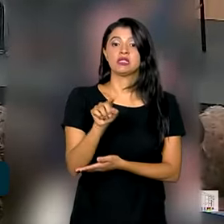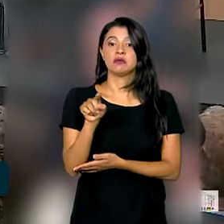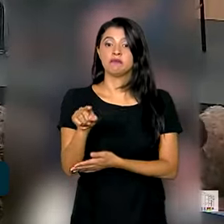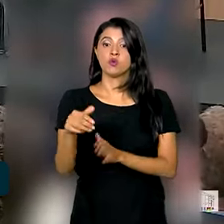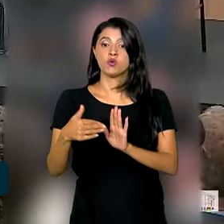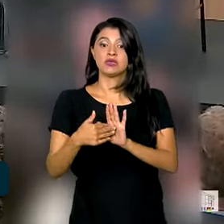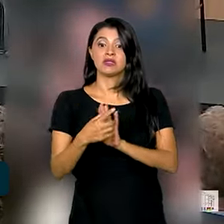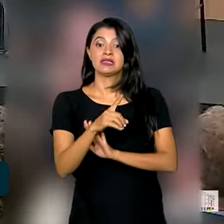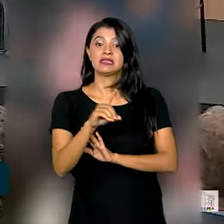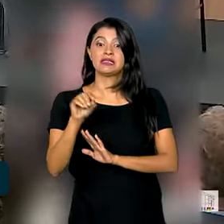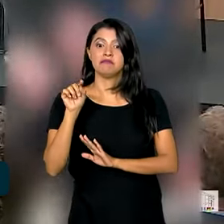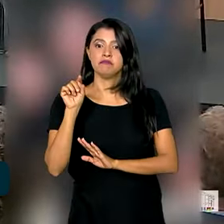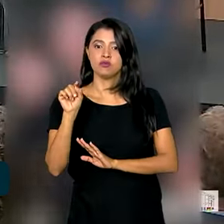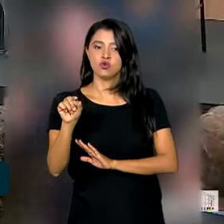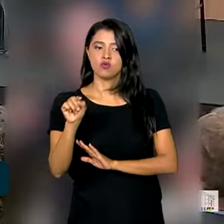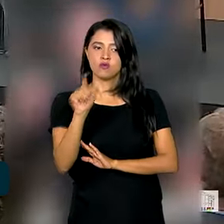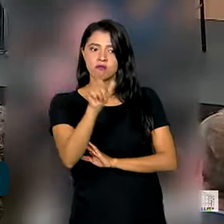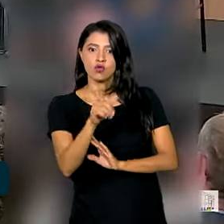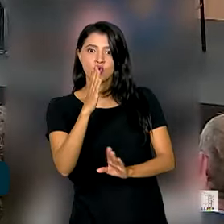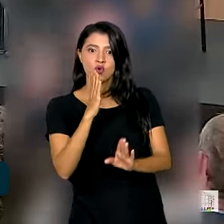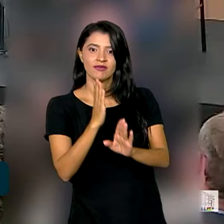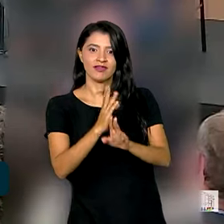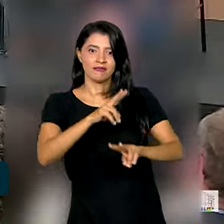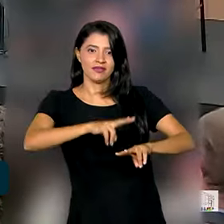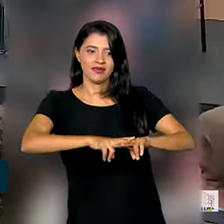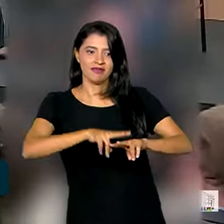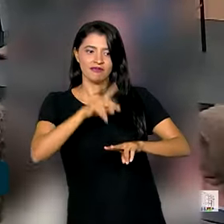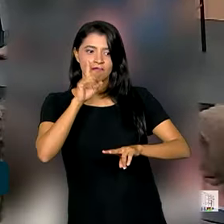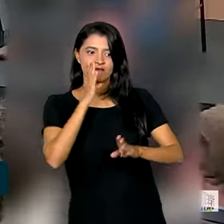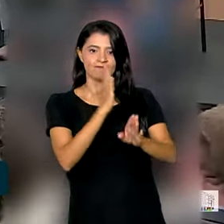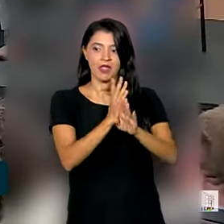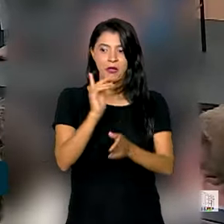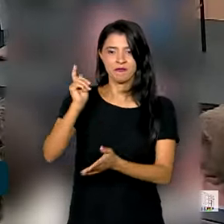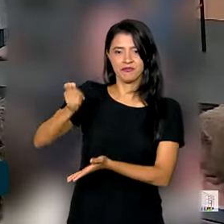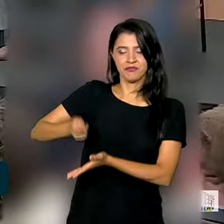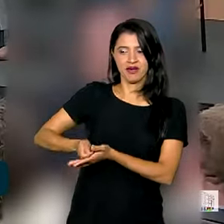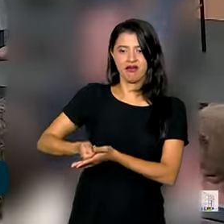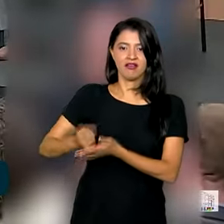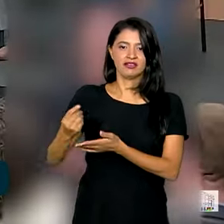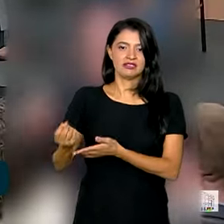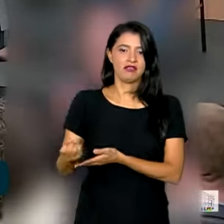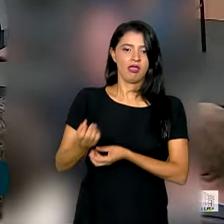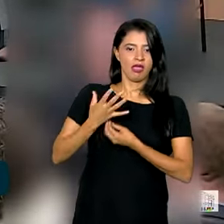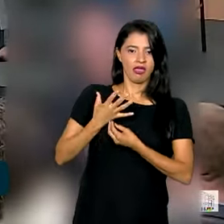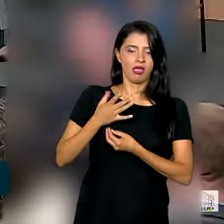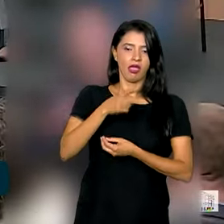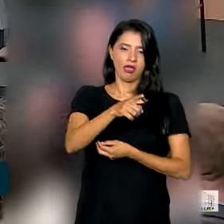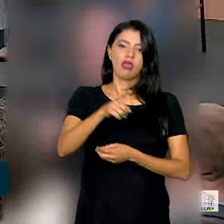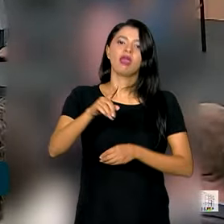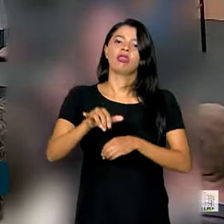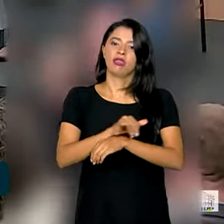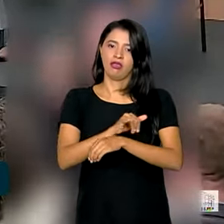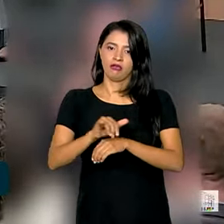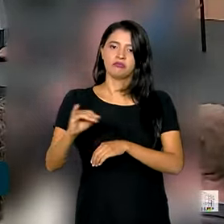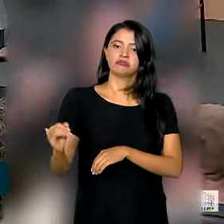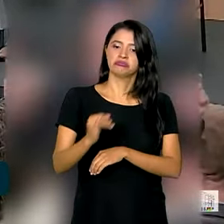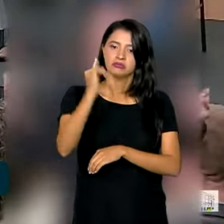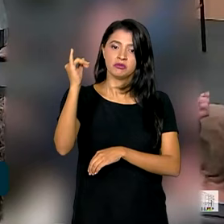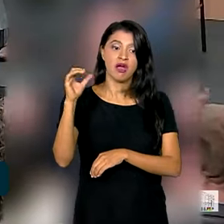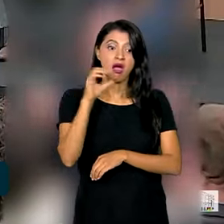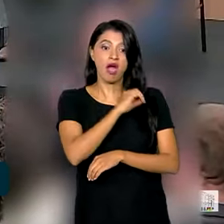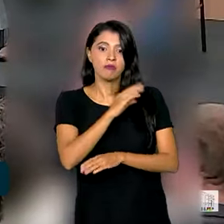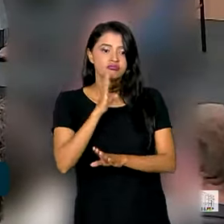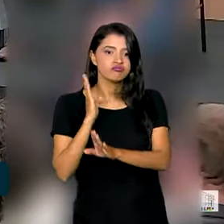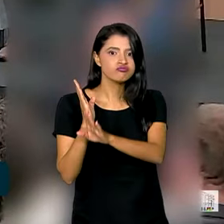reais por preso. Porque nós acreditamos que isto é uma medida importante para dinamizar esse